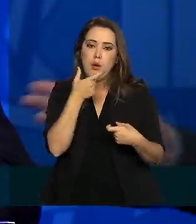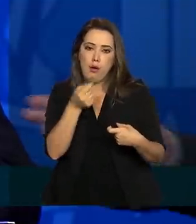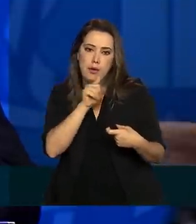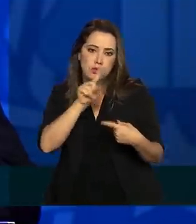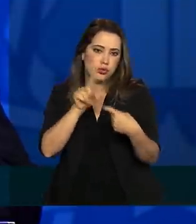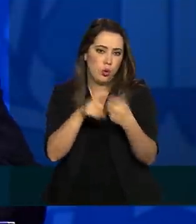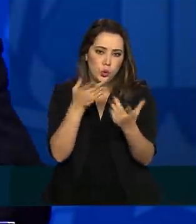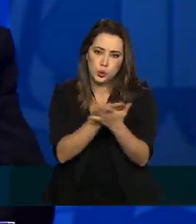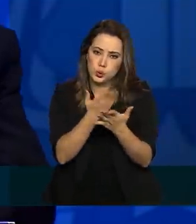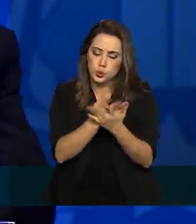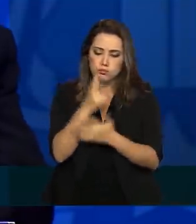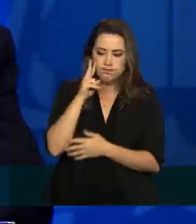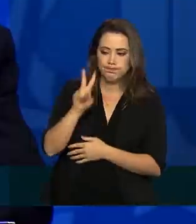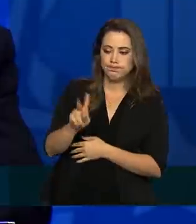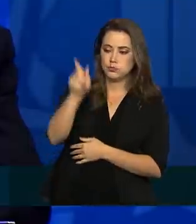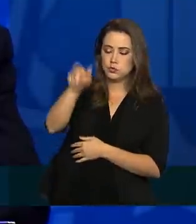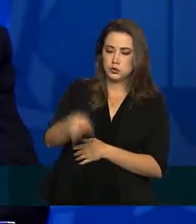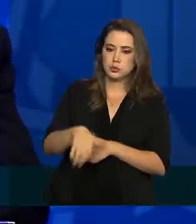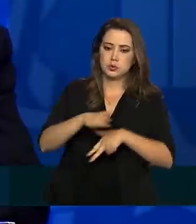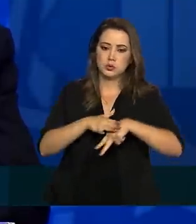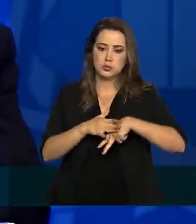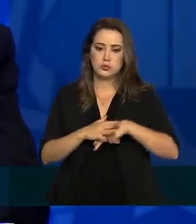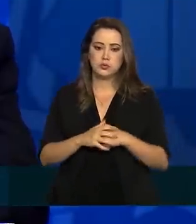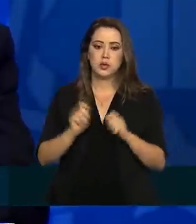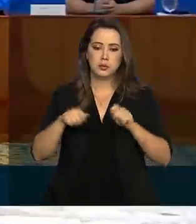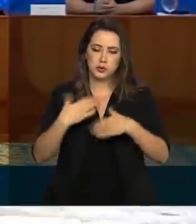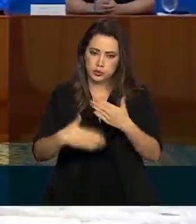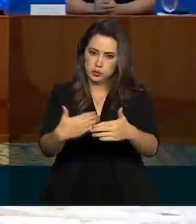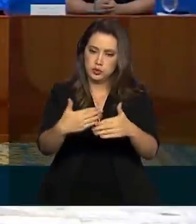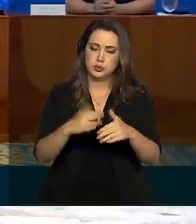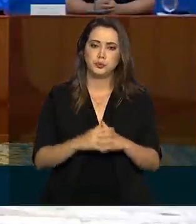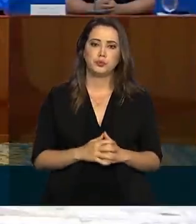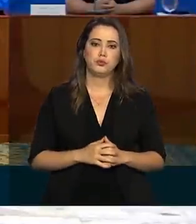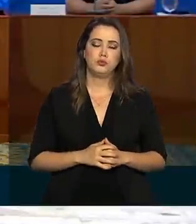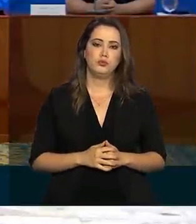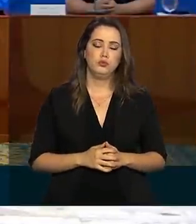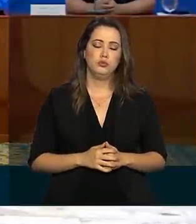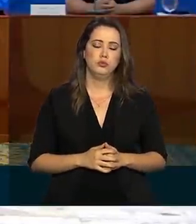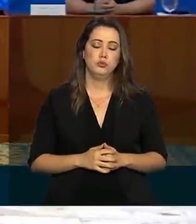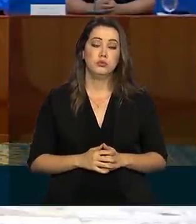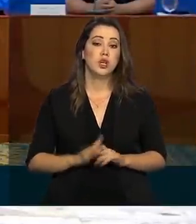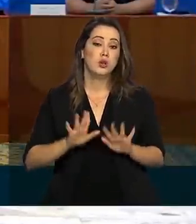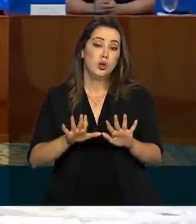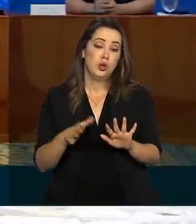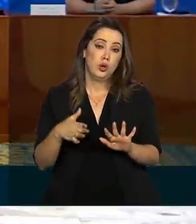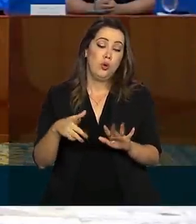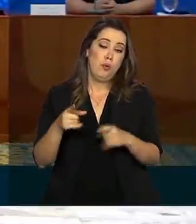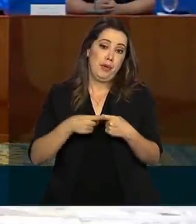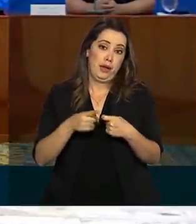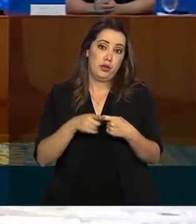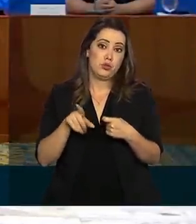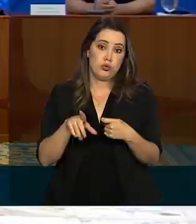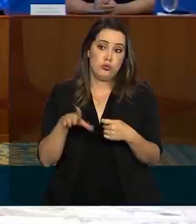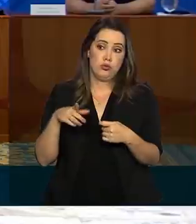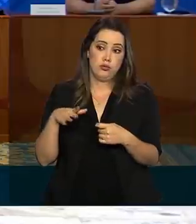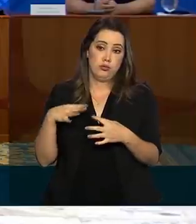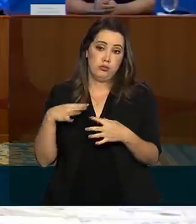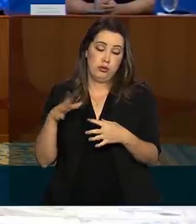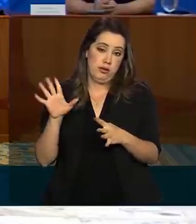com a sua análise clínica, doutor, por favor. Não, pode, pode. De acordo com a autonomia do médico para prescrever, baseado em uma